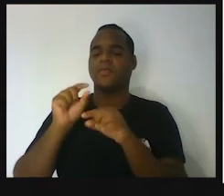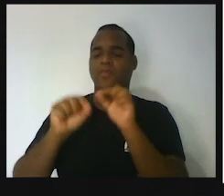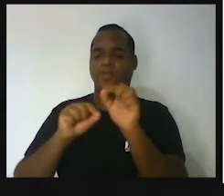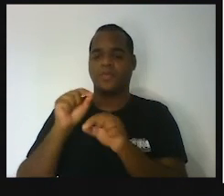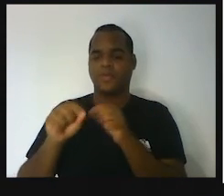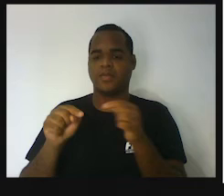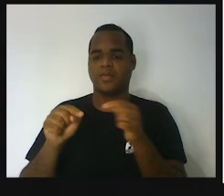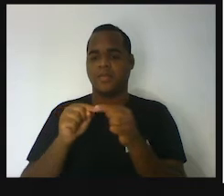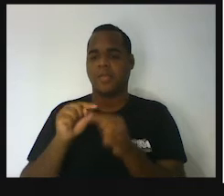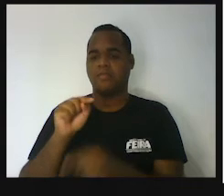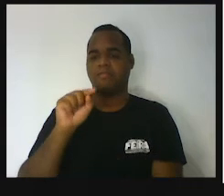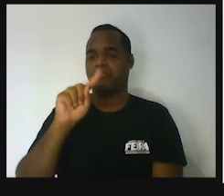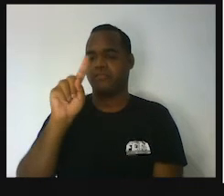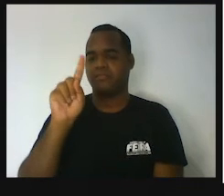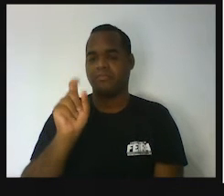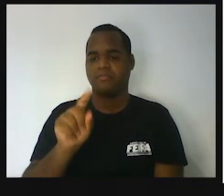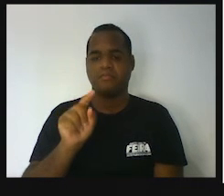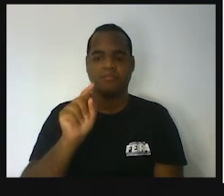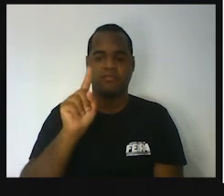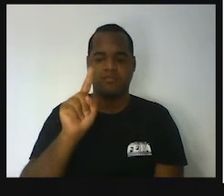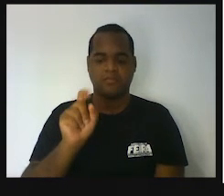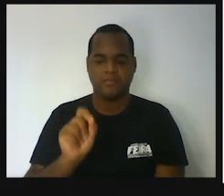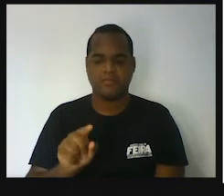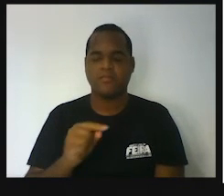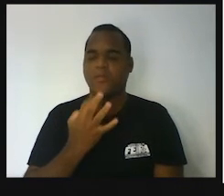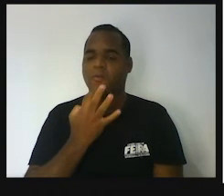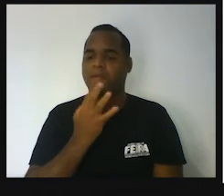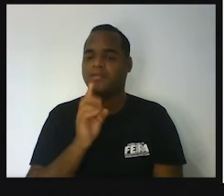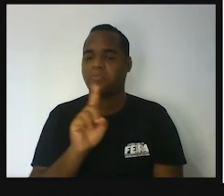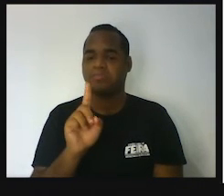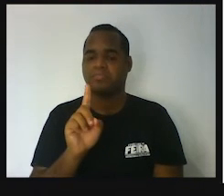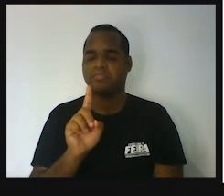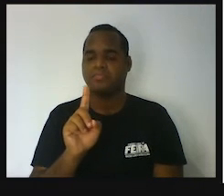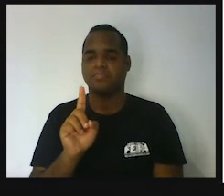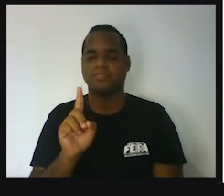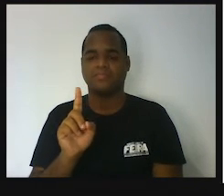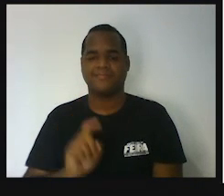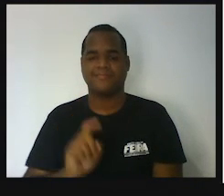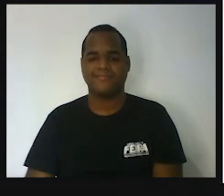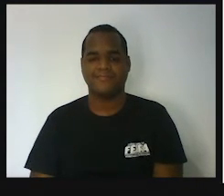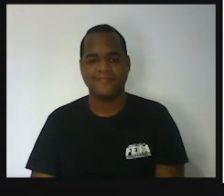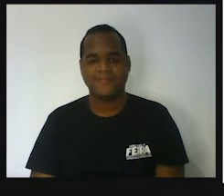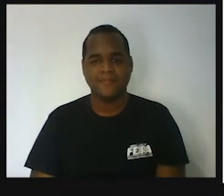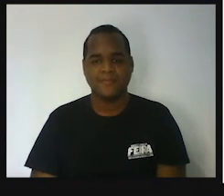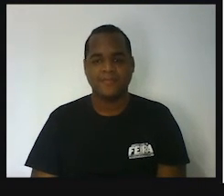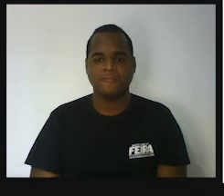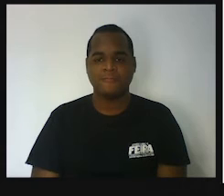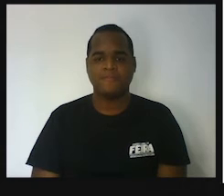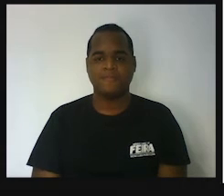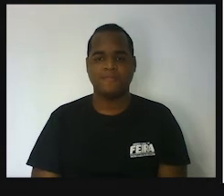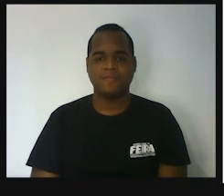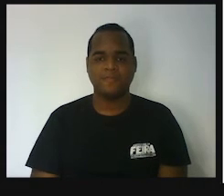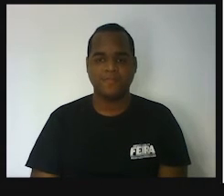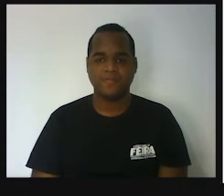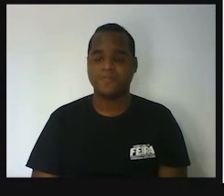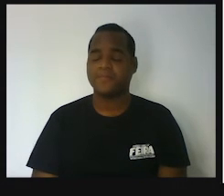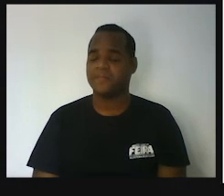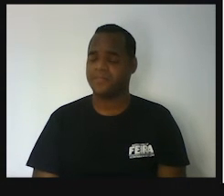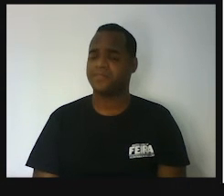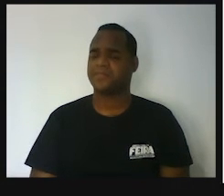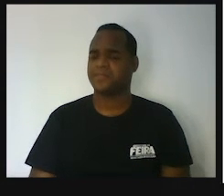incógnitas. Incógnita significa desconhecido. Na